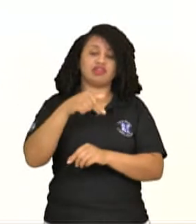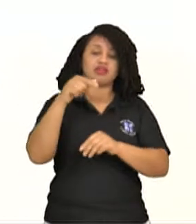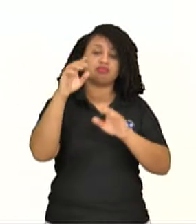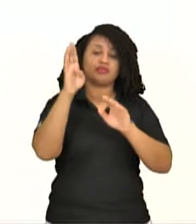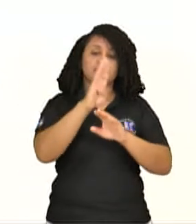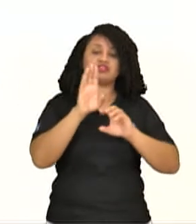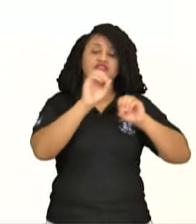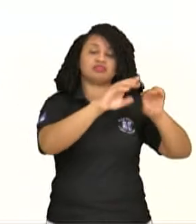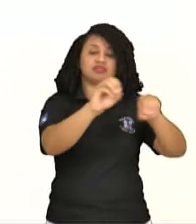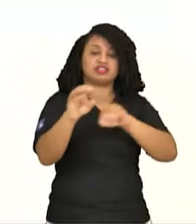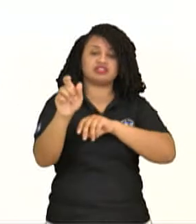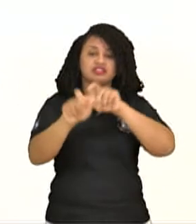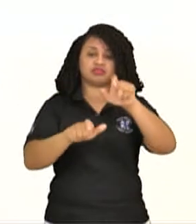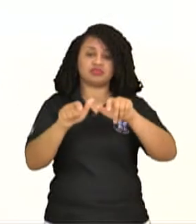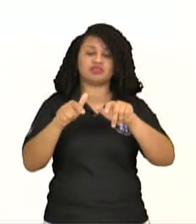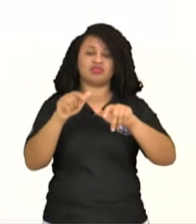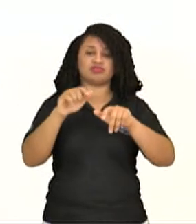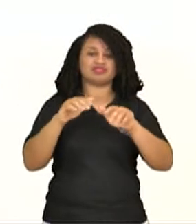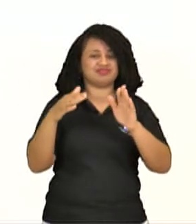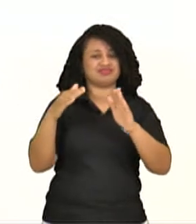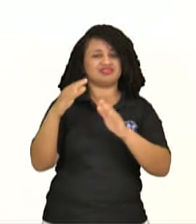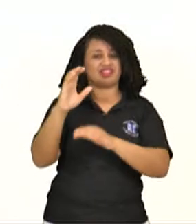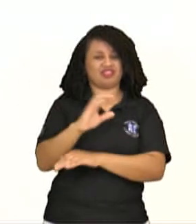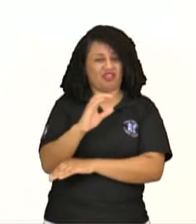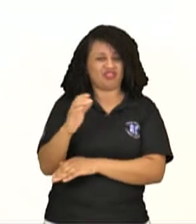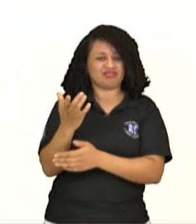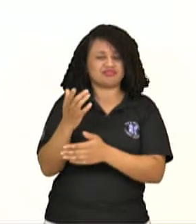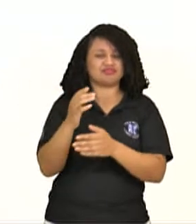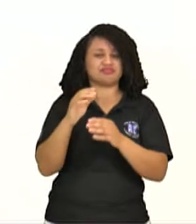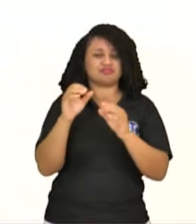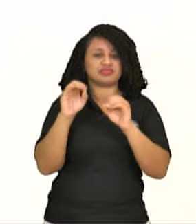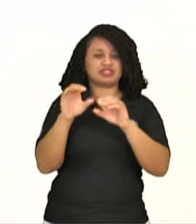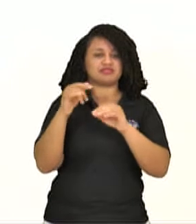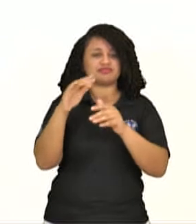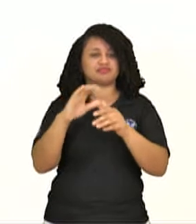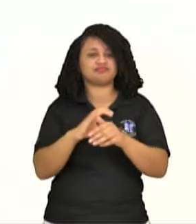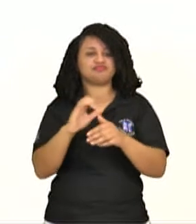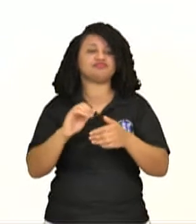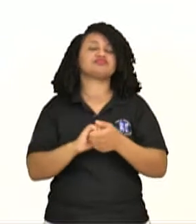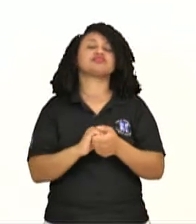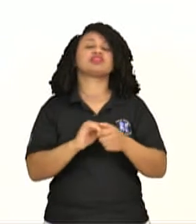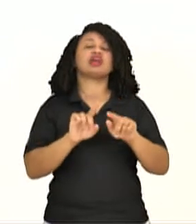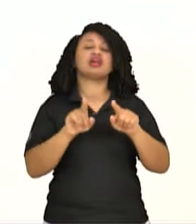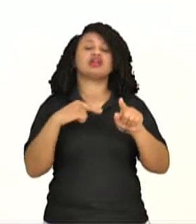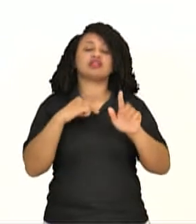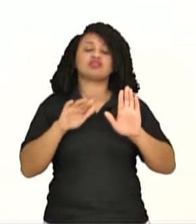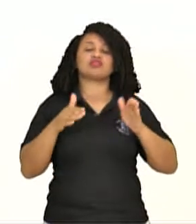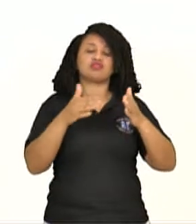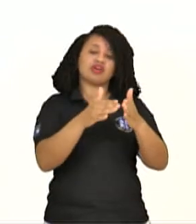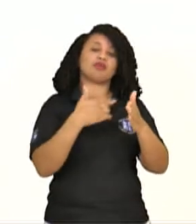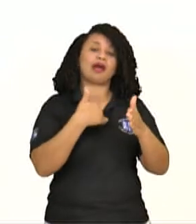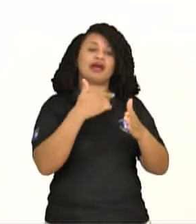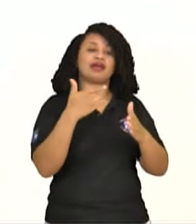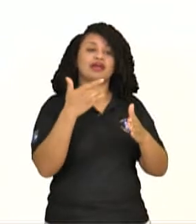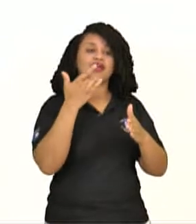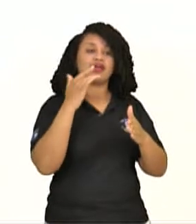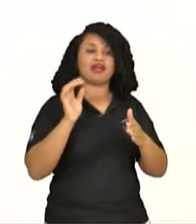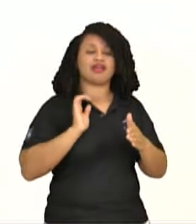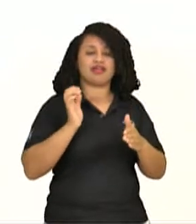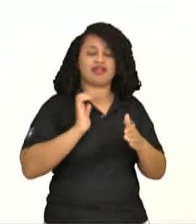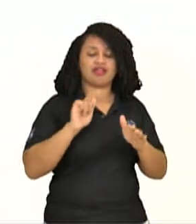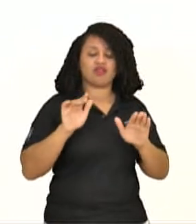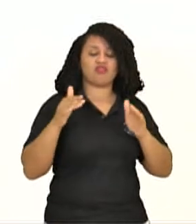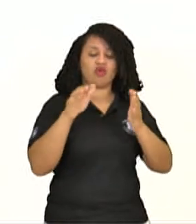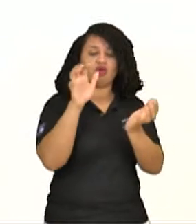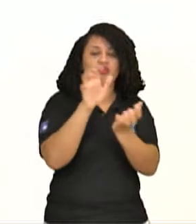E ela, no Brasil, ele vem em duas vertentes, tá? Ele vem na primeira vertente, que é uma vertente mais rica, né, voltada ali para Pernambuco,